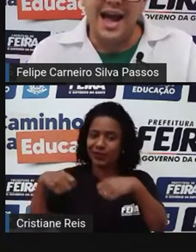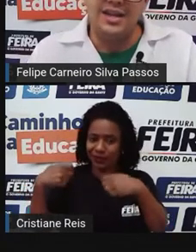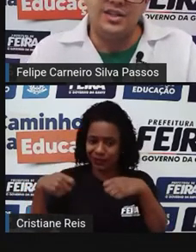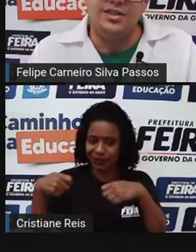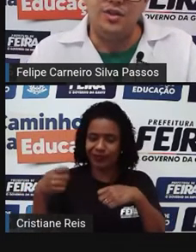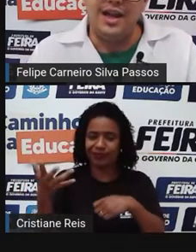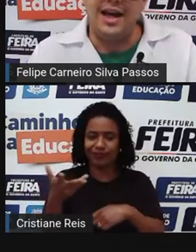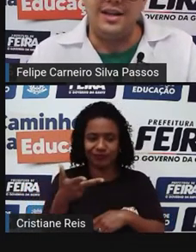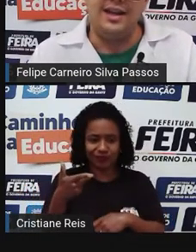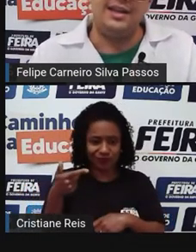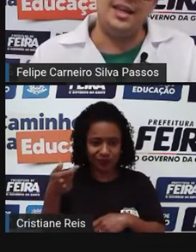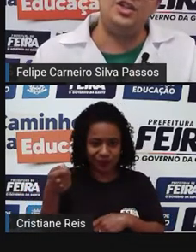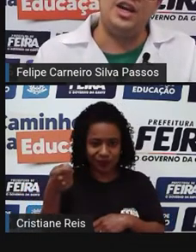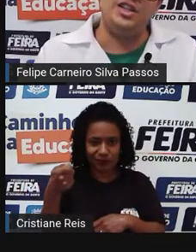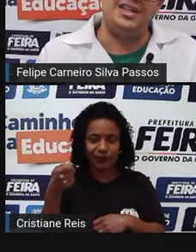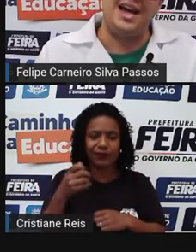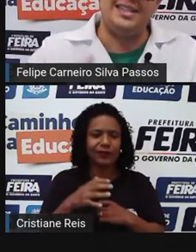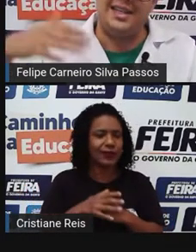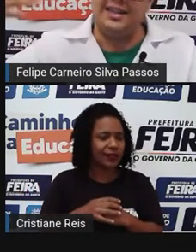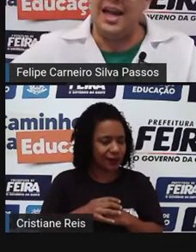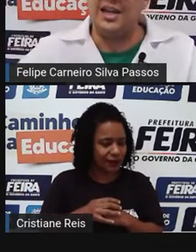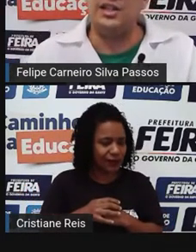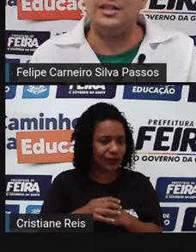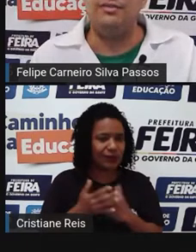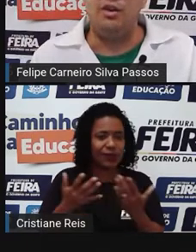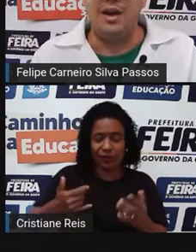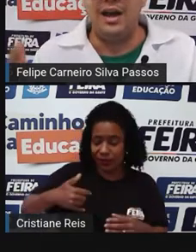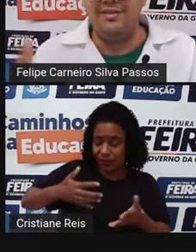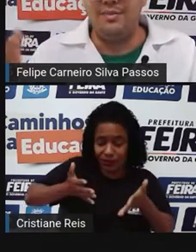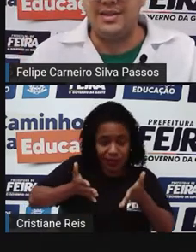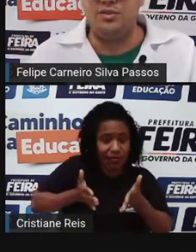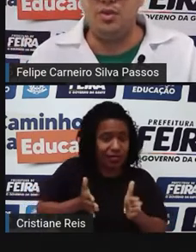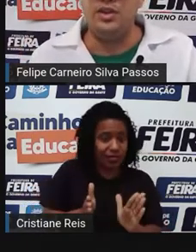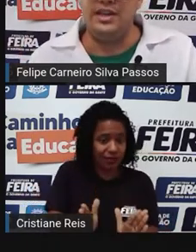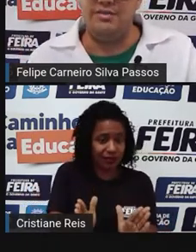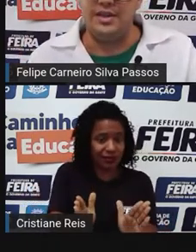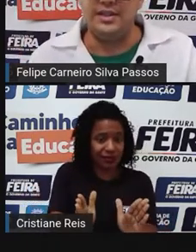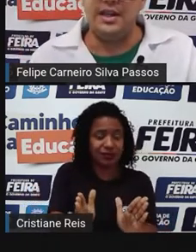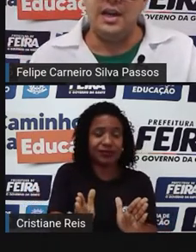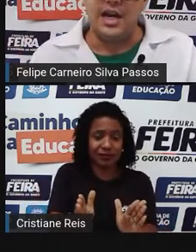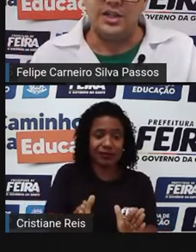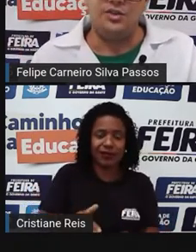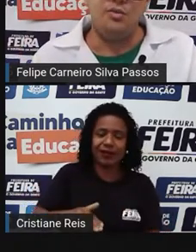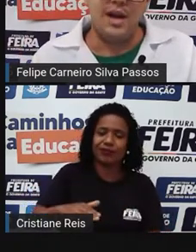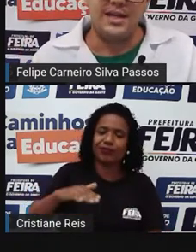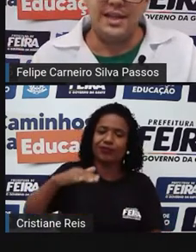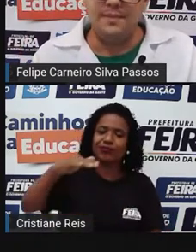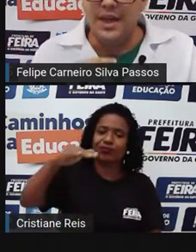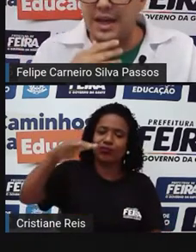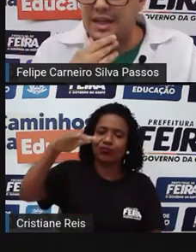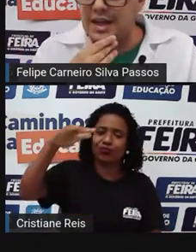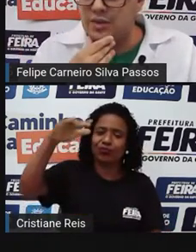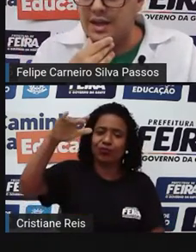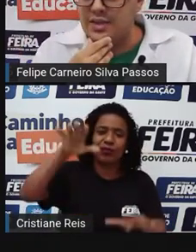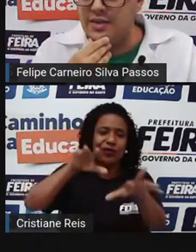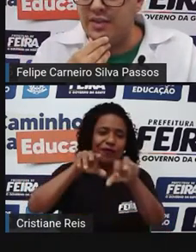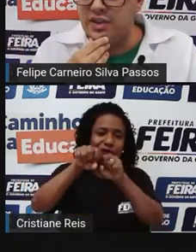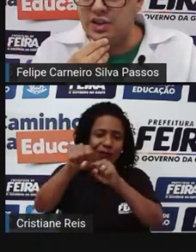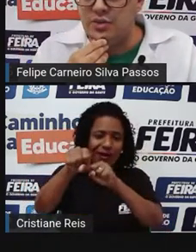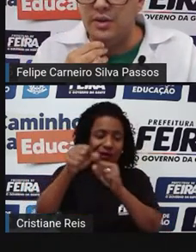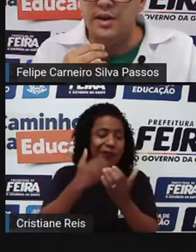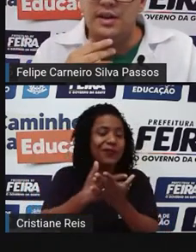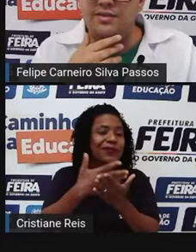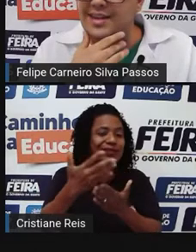idade escolar, né? Desde que a gente nasce até a gente se formar, ela vai passando por níveis. A gente começa ali na educação